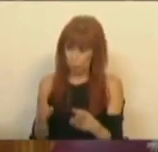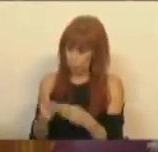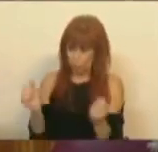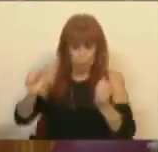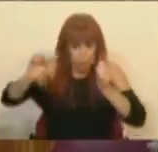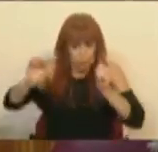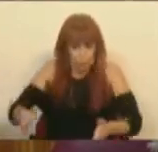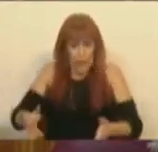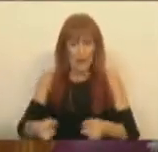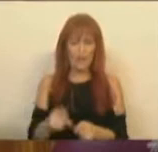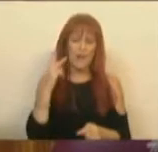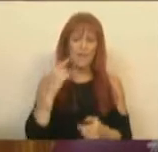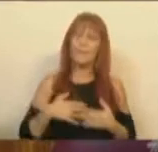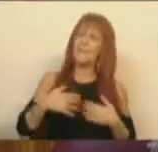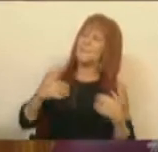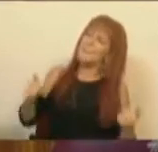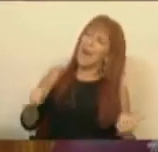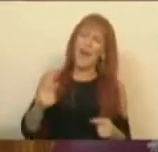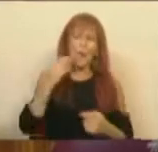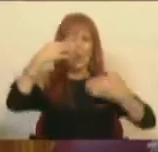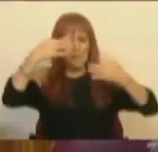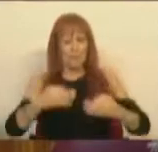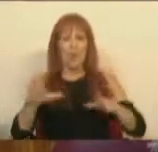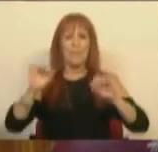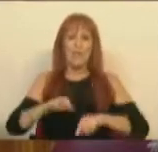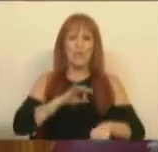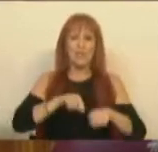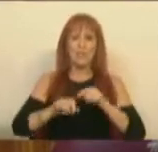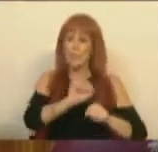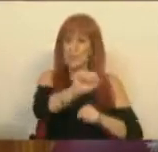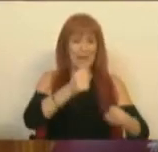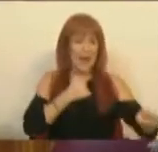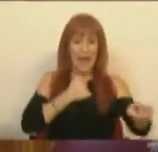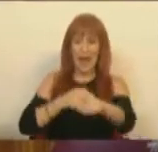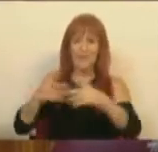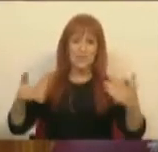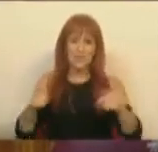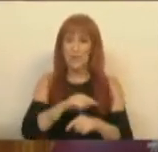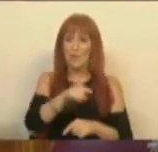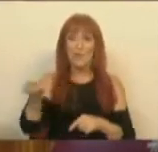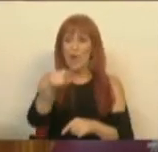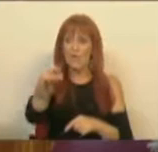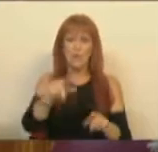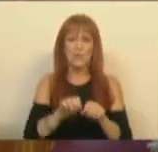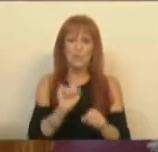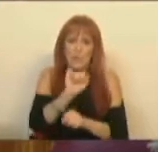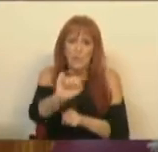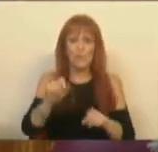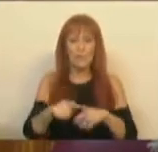resolveram, que é viver confortavelmente, de forma digna e mais sustentável nas vossas casas, e que vocês, com os